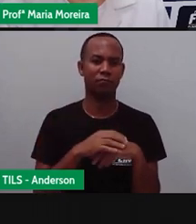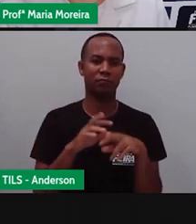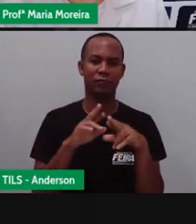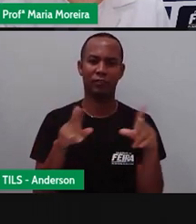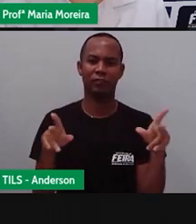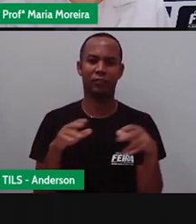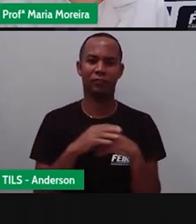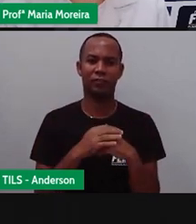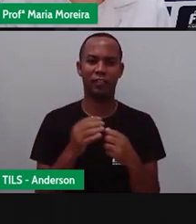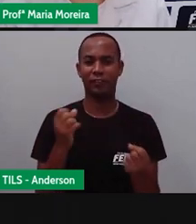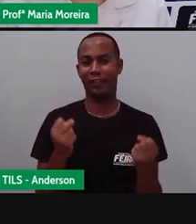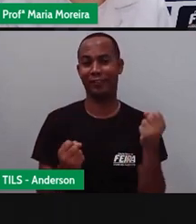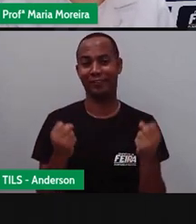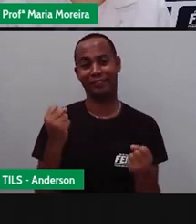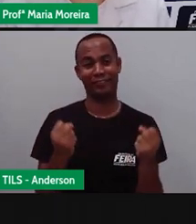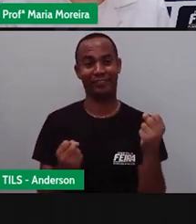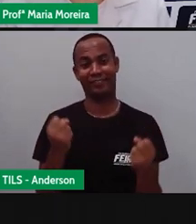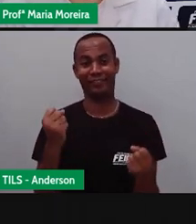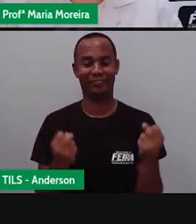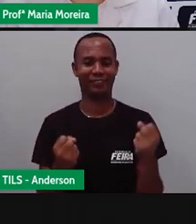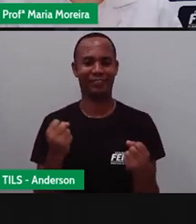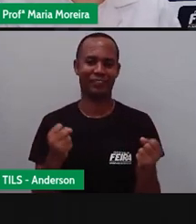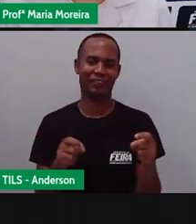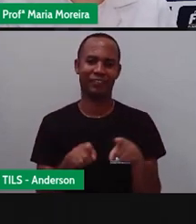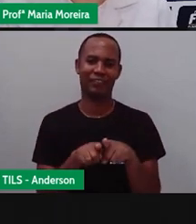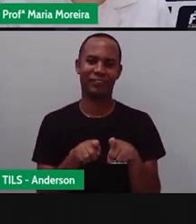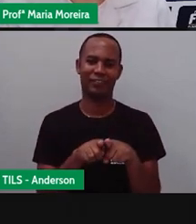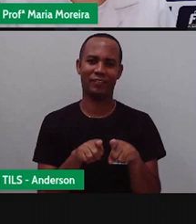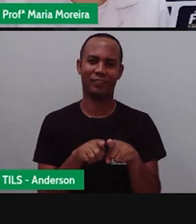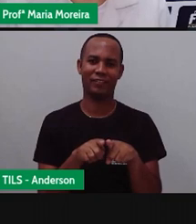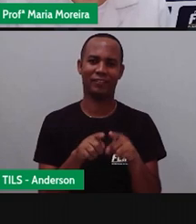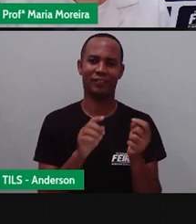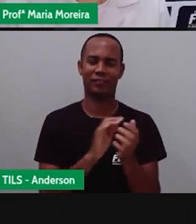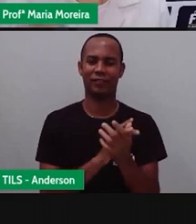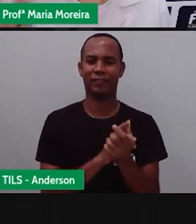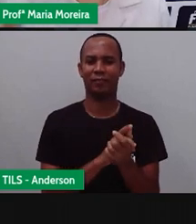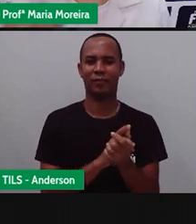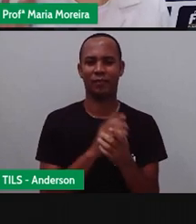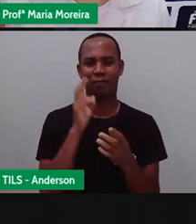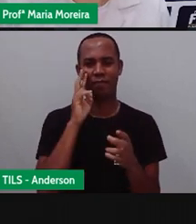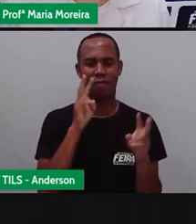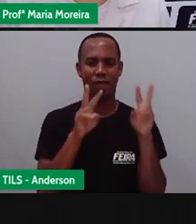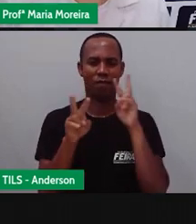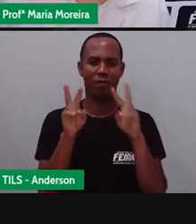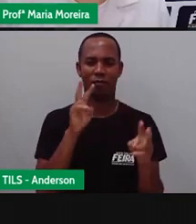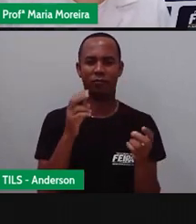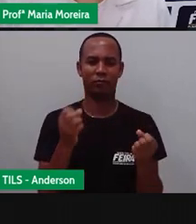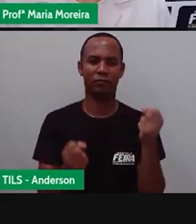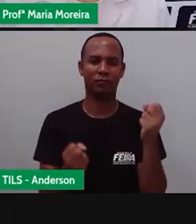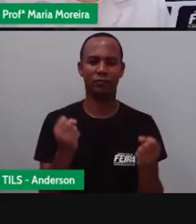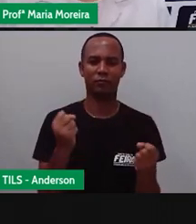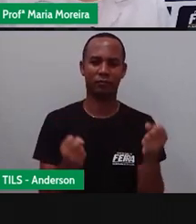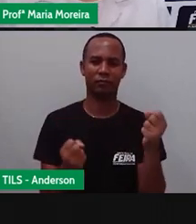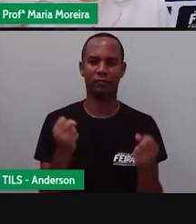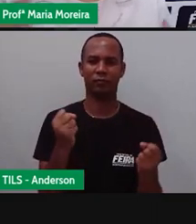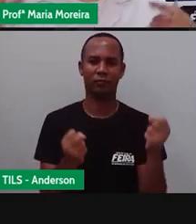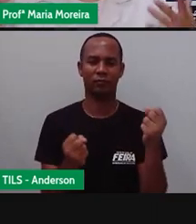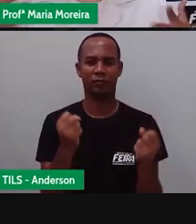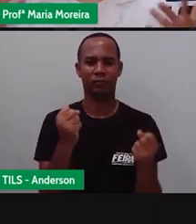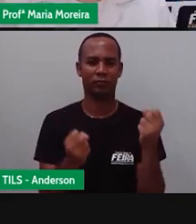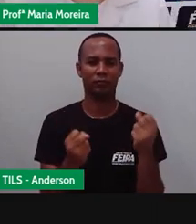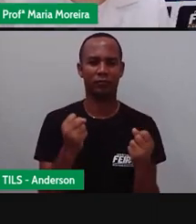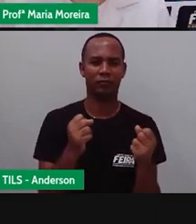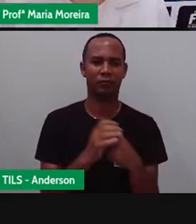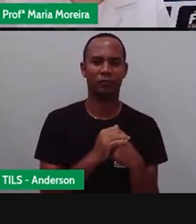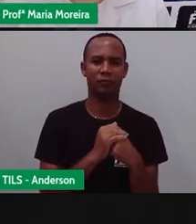Não é isso? Dirigir, que é o importante, né? Porque algumas pessoas esquecem que precisam dirigir. E acabam se distraindo. Então, nas nossas